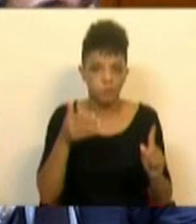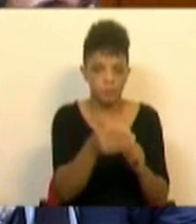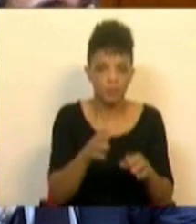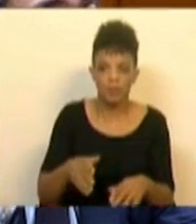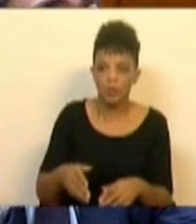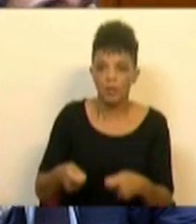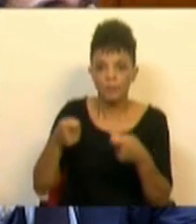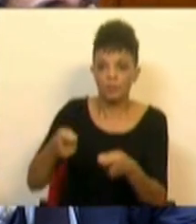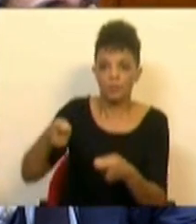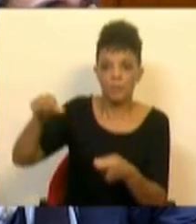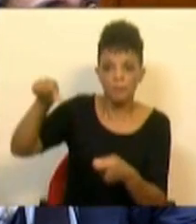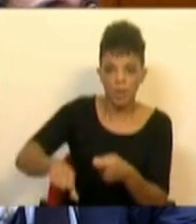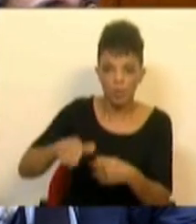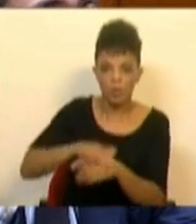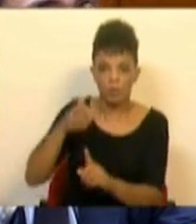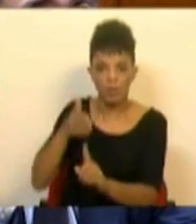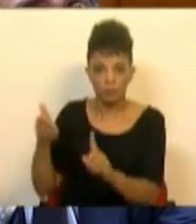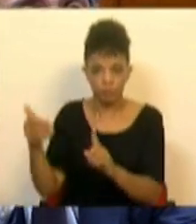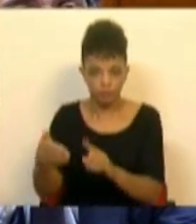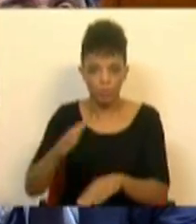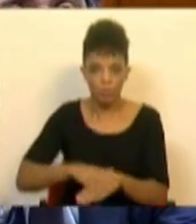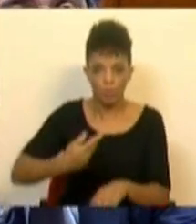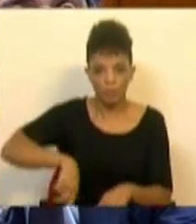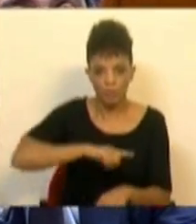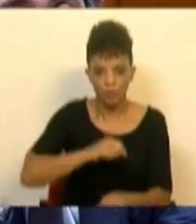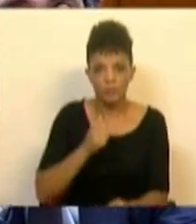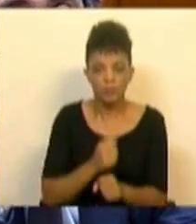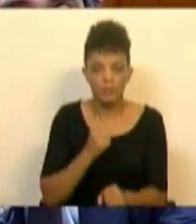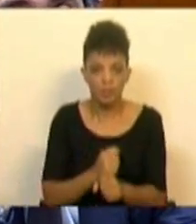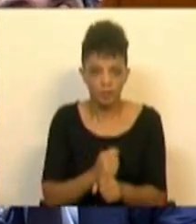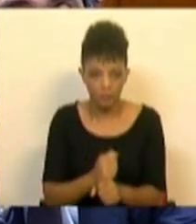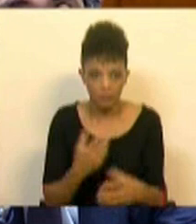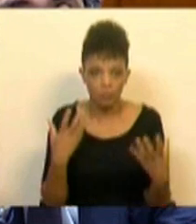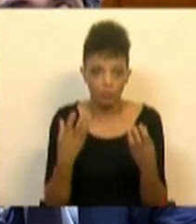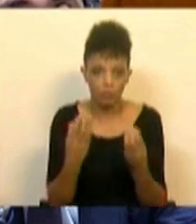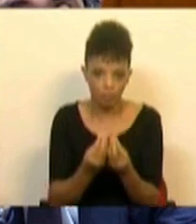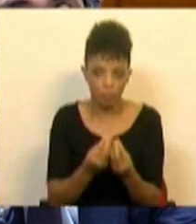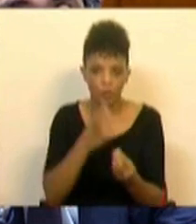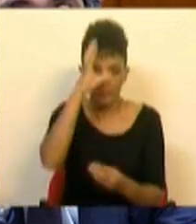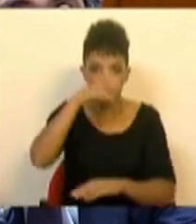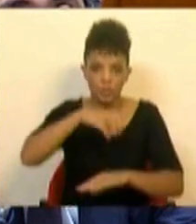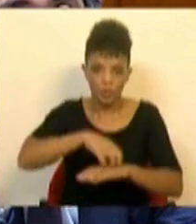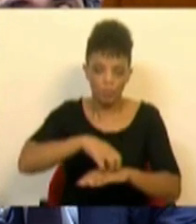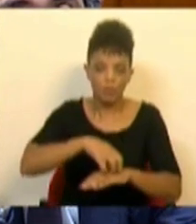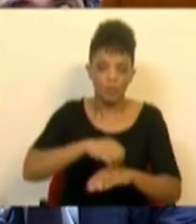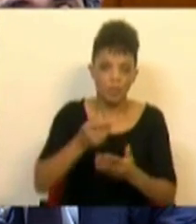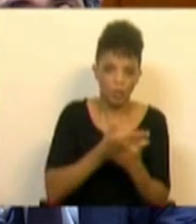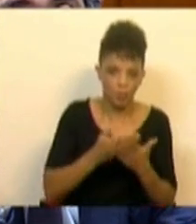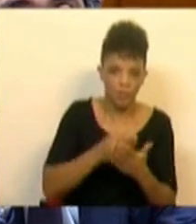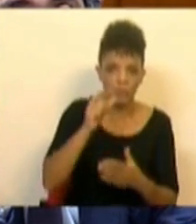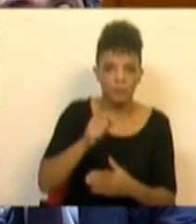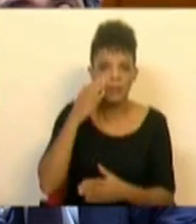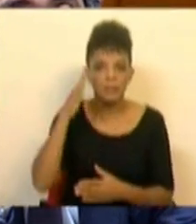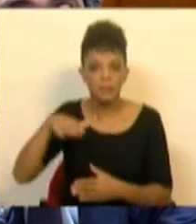daquilo que é o mau investimento pela via indireta. E é por isso que estamos a trabalhar, nomeadamente com o Ministério da Economia e com o Ministério da Ciência e